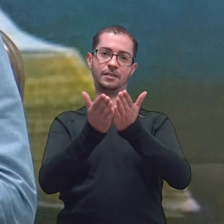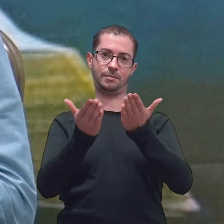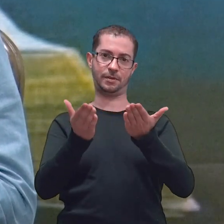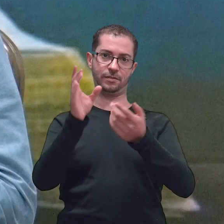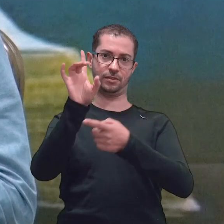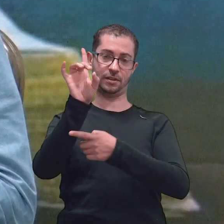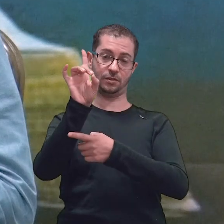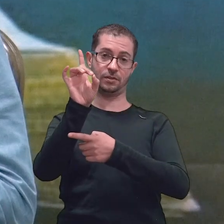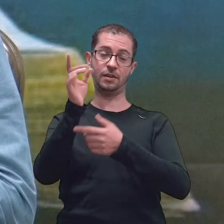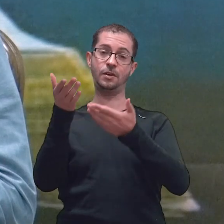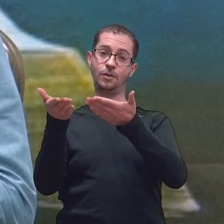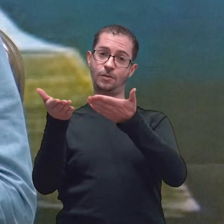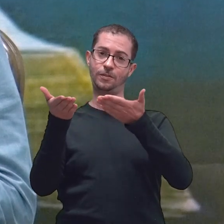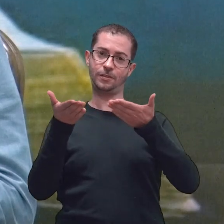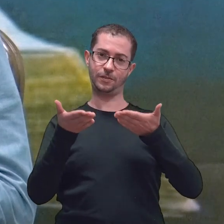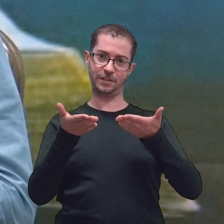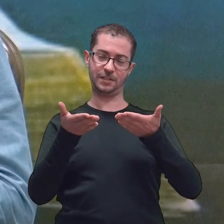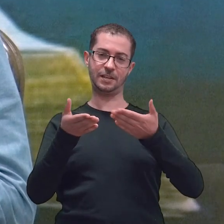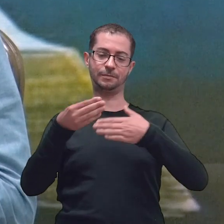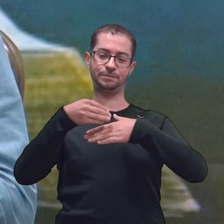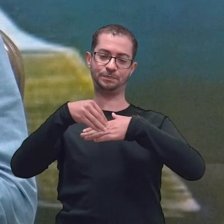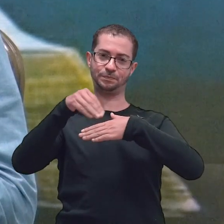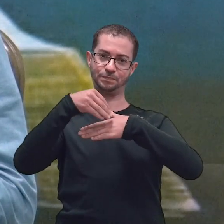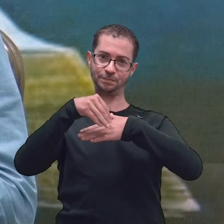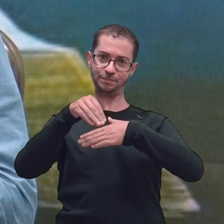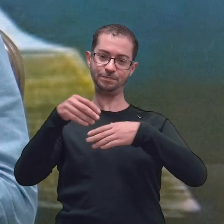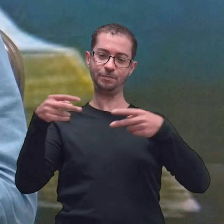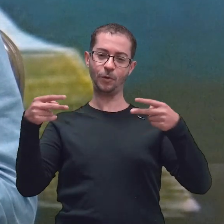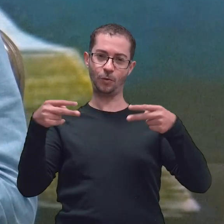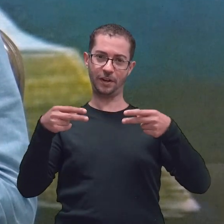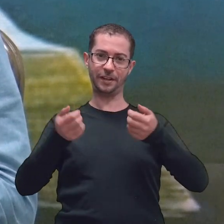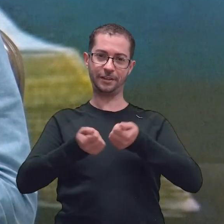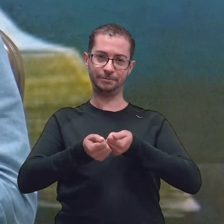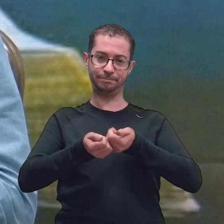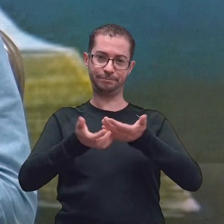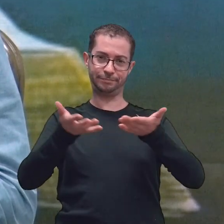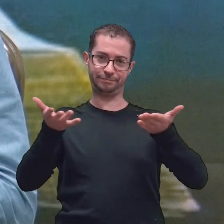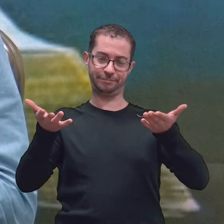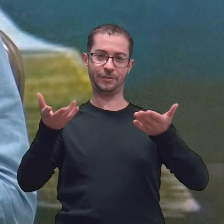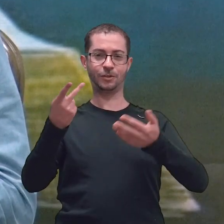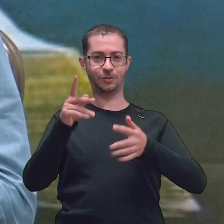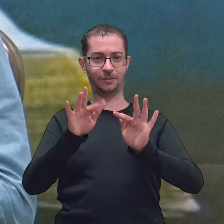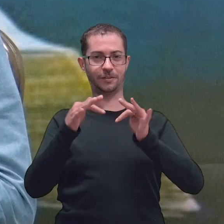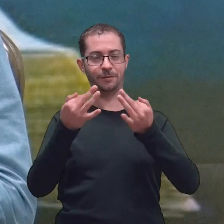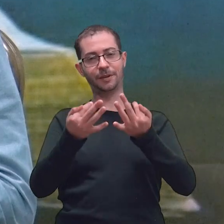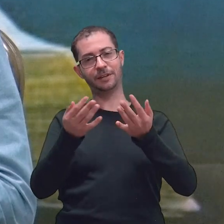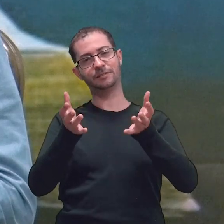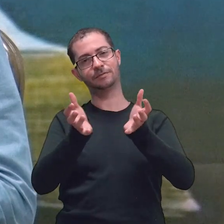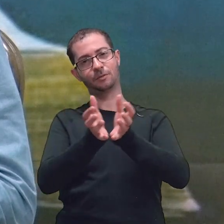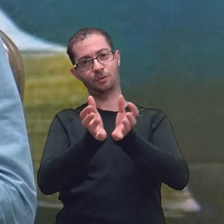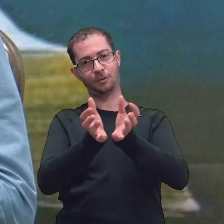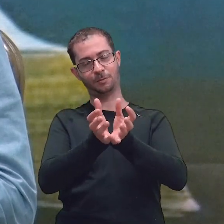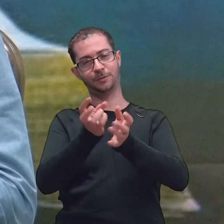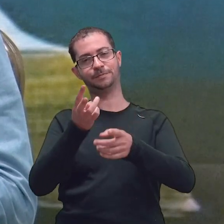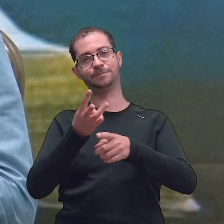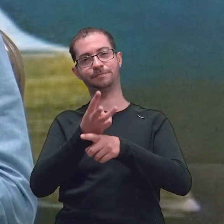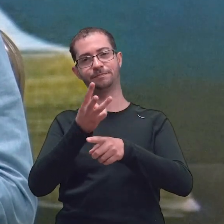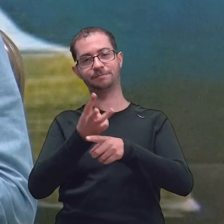convido você a compartilhar esse link com a sua família, com os grupos do WhatsApp.